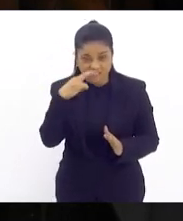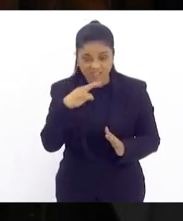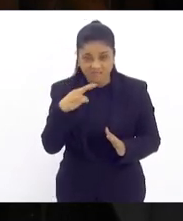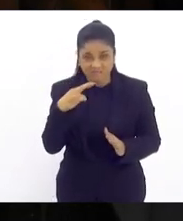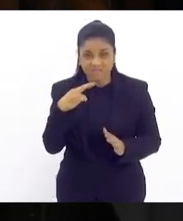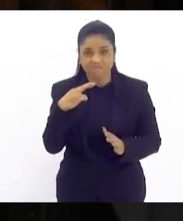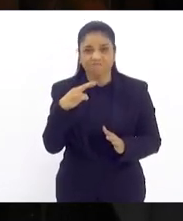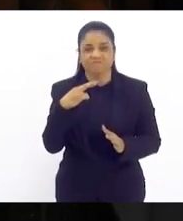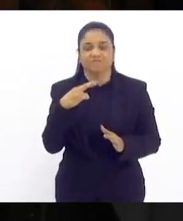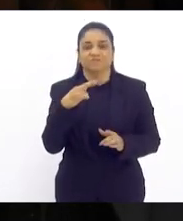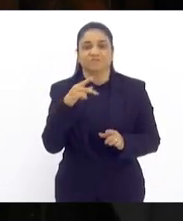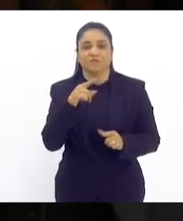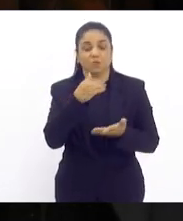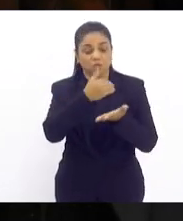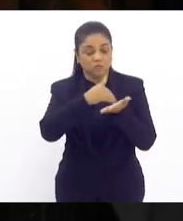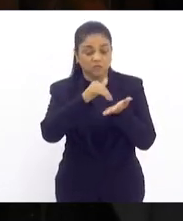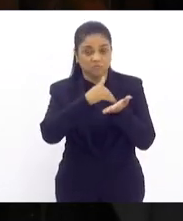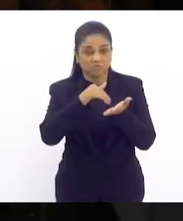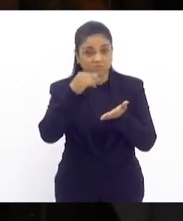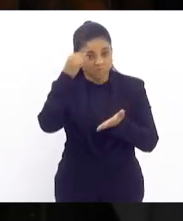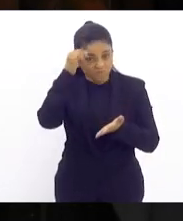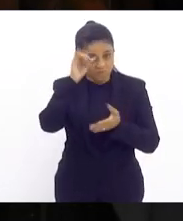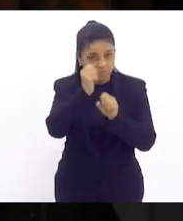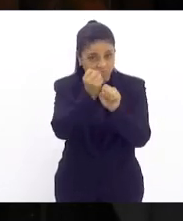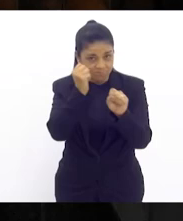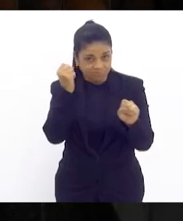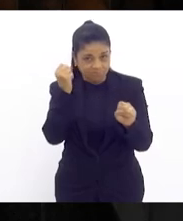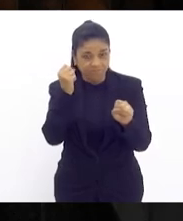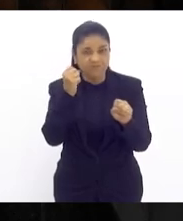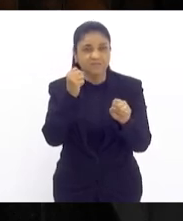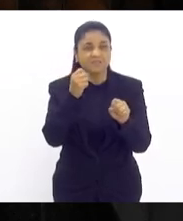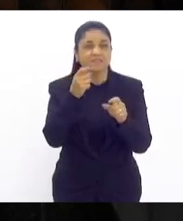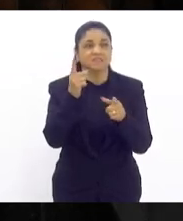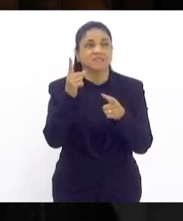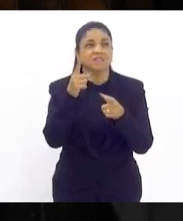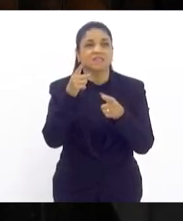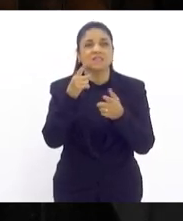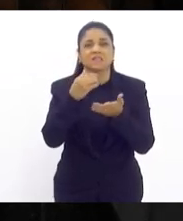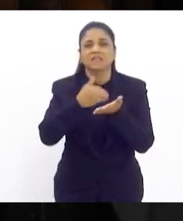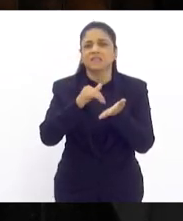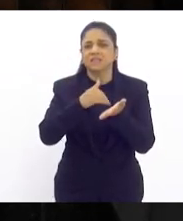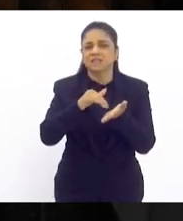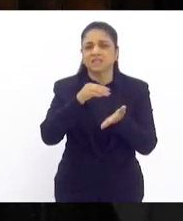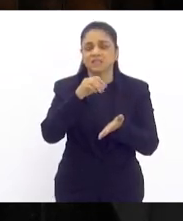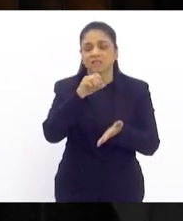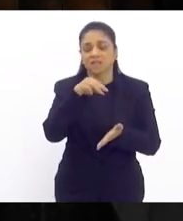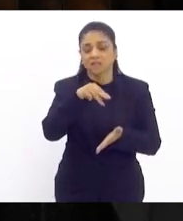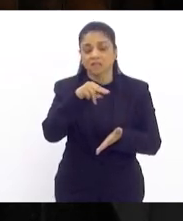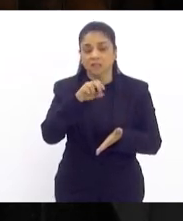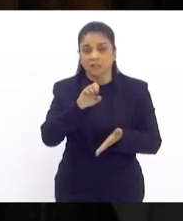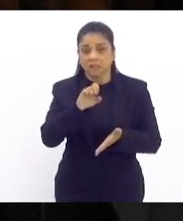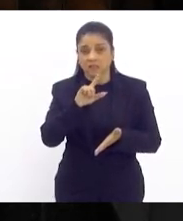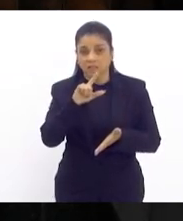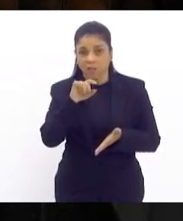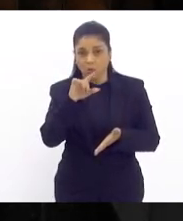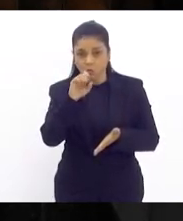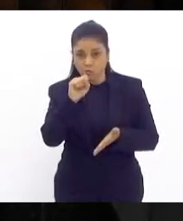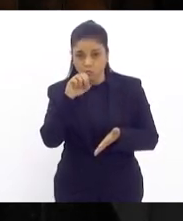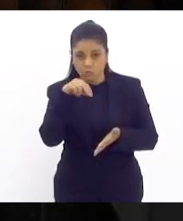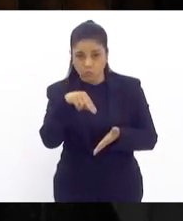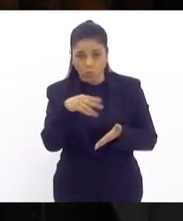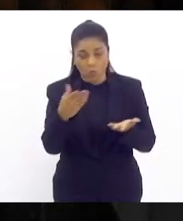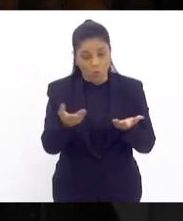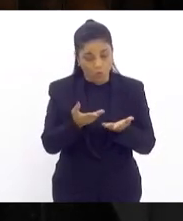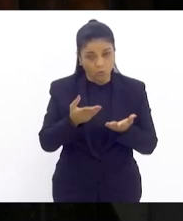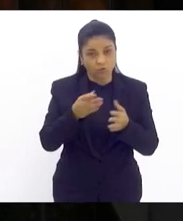o secretário de fazenda da época que era o secretário Nelson hoje de planejamento junto com a sua